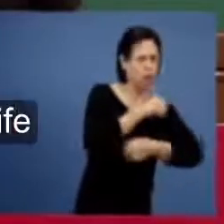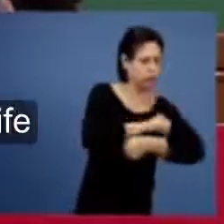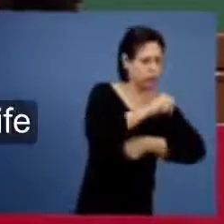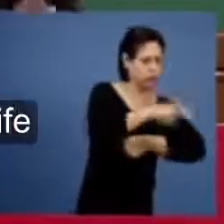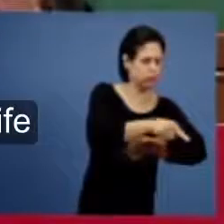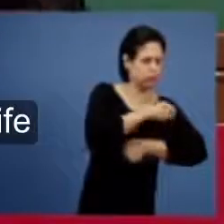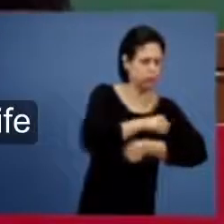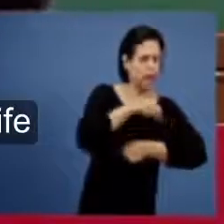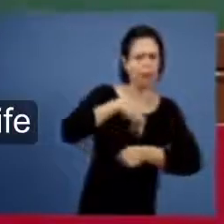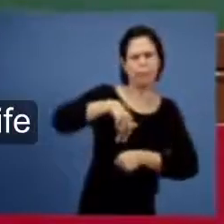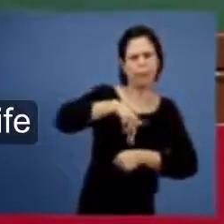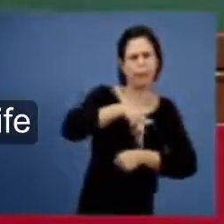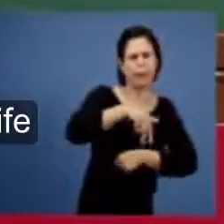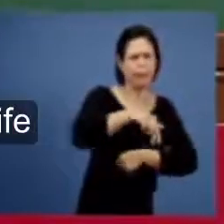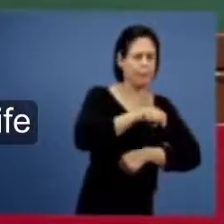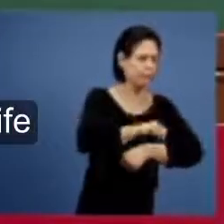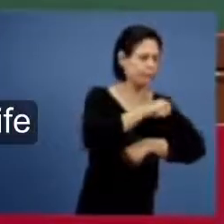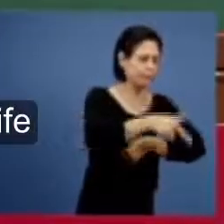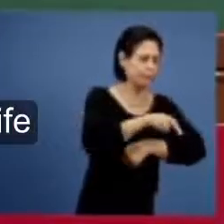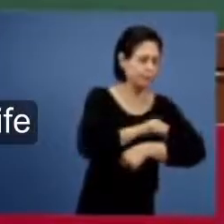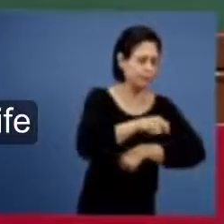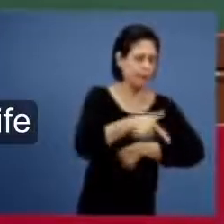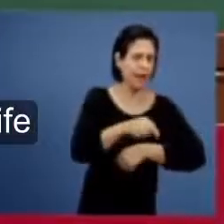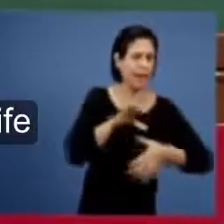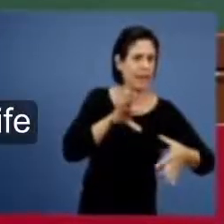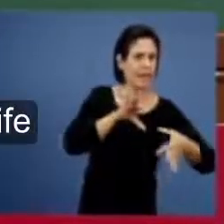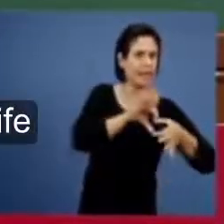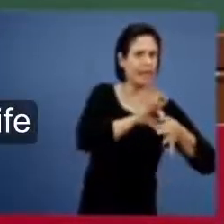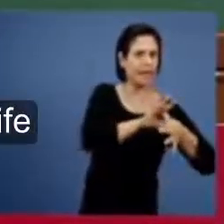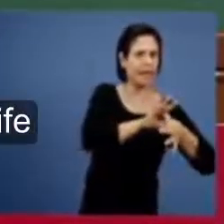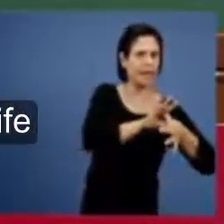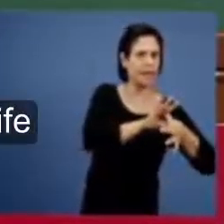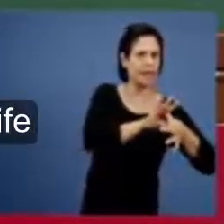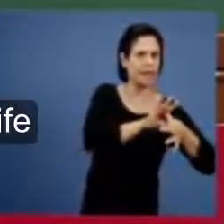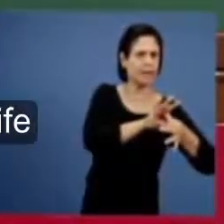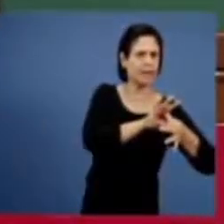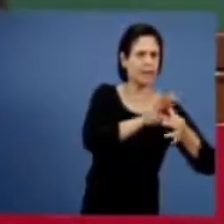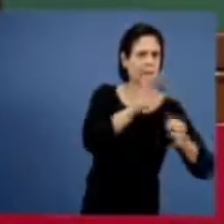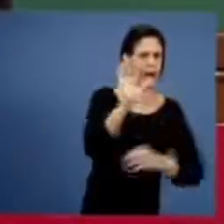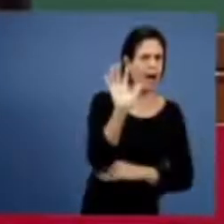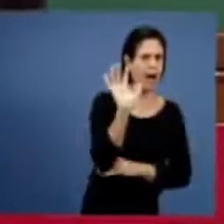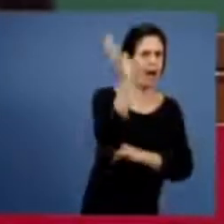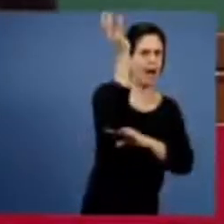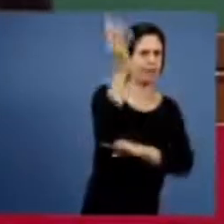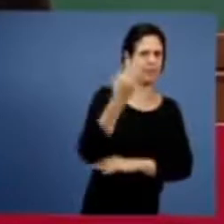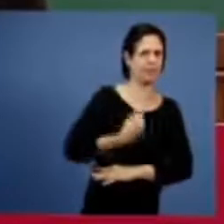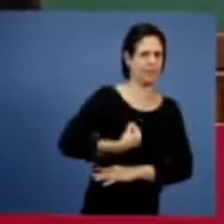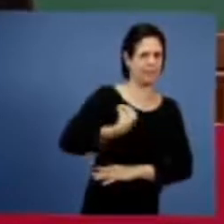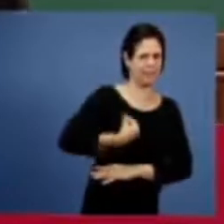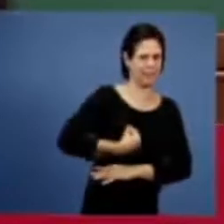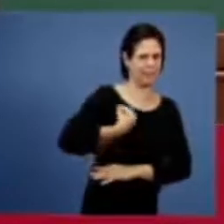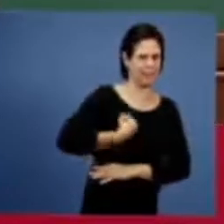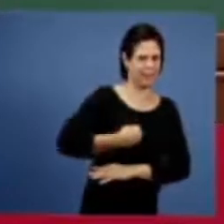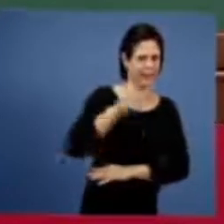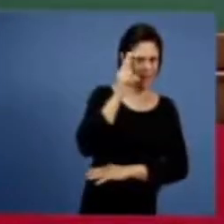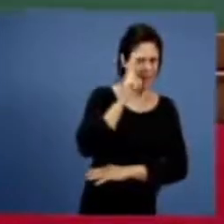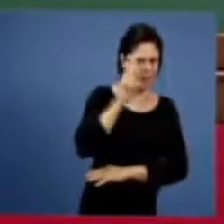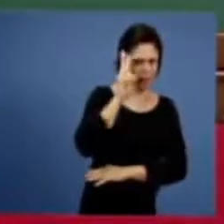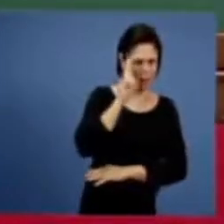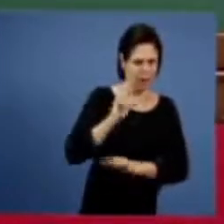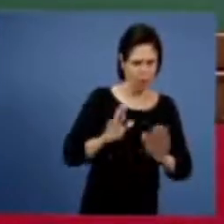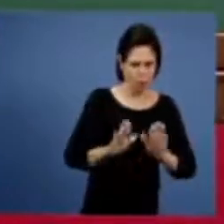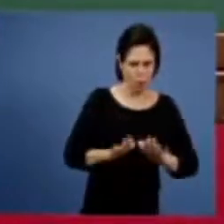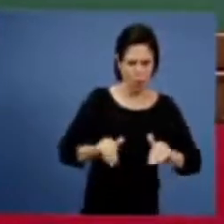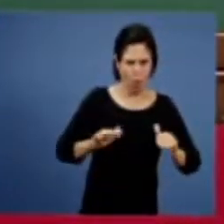que sai a semear está ligada lá a árvore da vida que foi impedida né